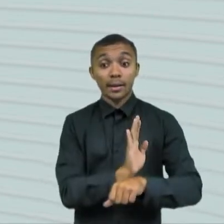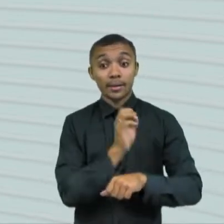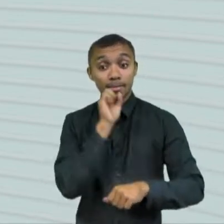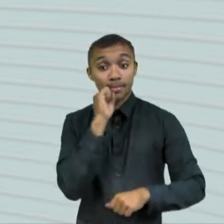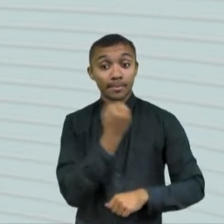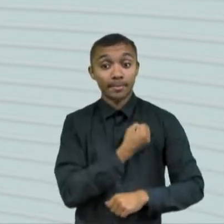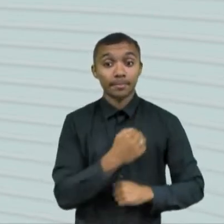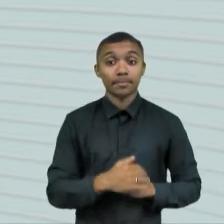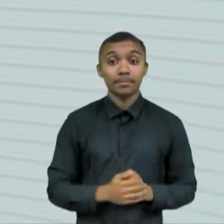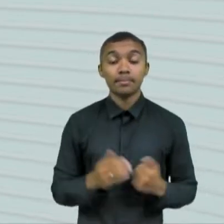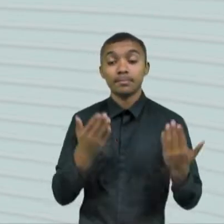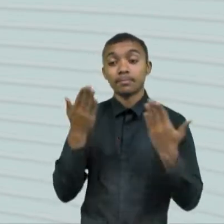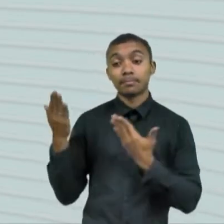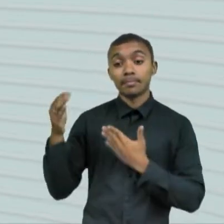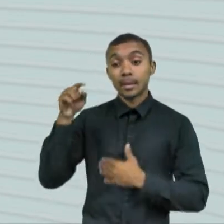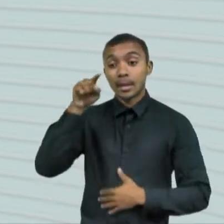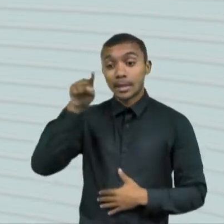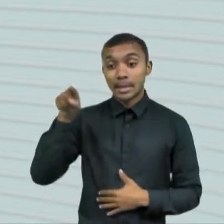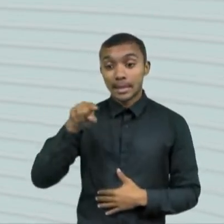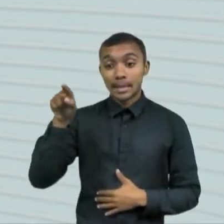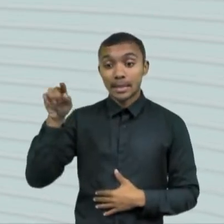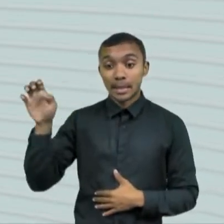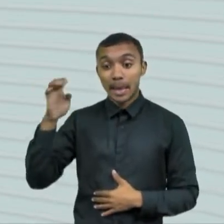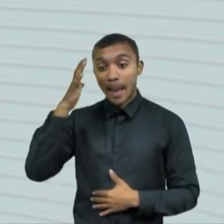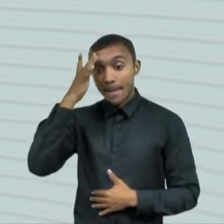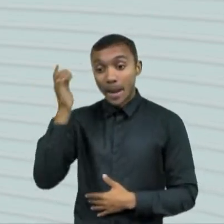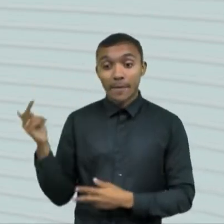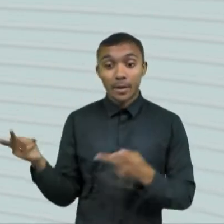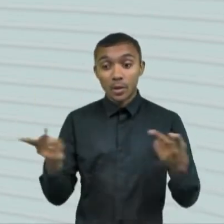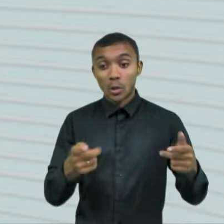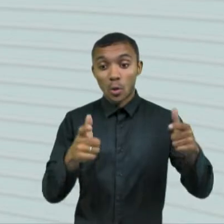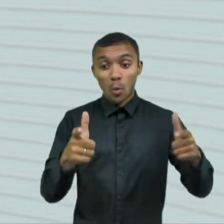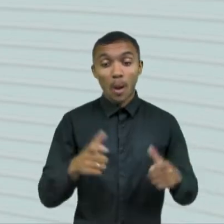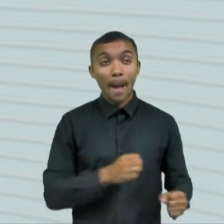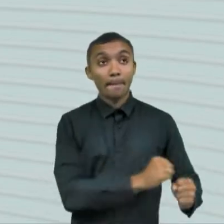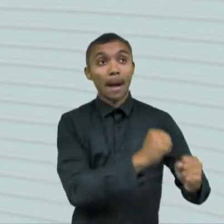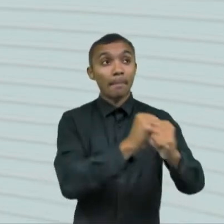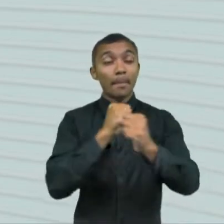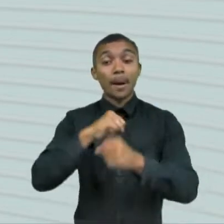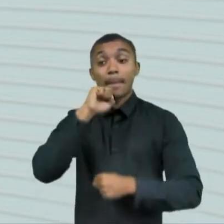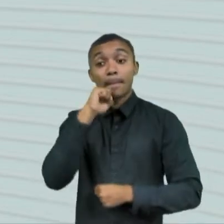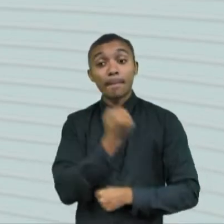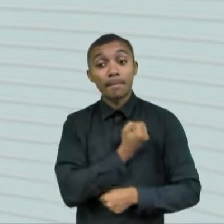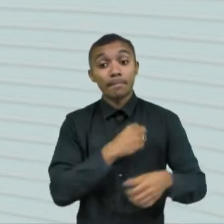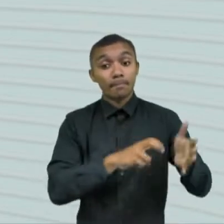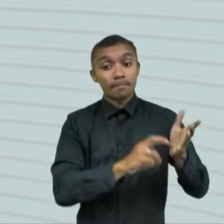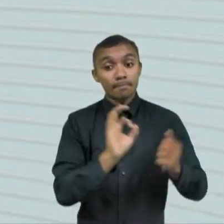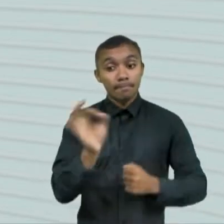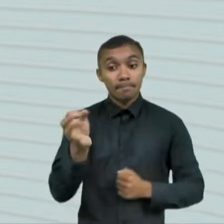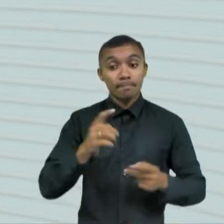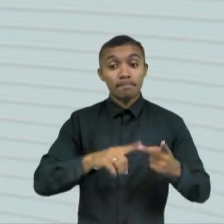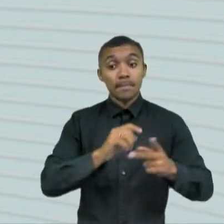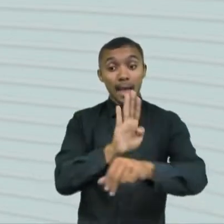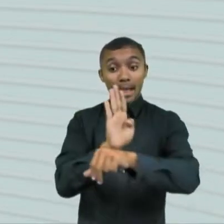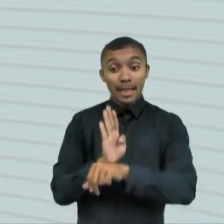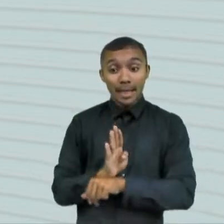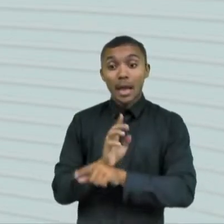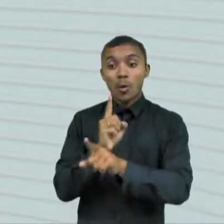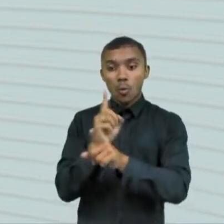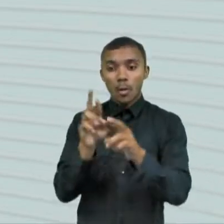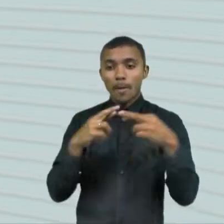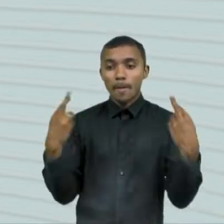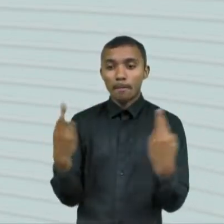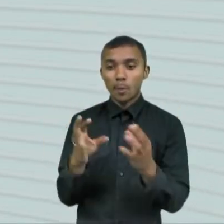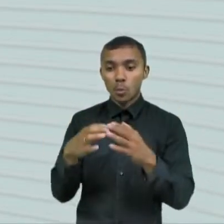Batista, candidato do PSTU, visita canteiro de obras em Maracanau pela manhã. À tarde, tem encontro com apoiadores no